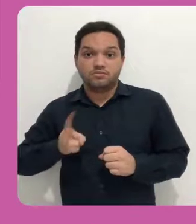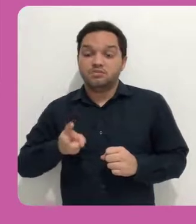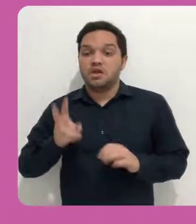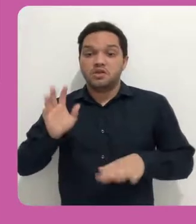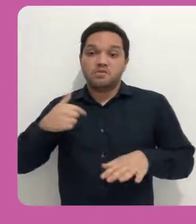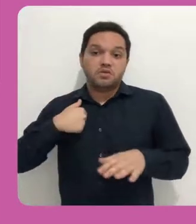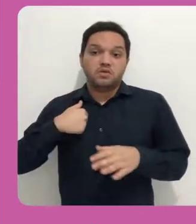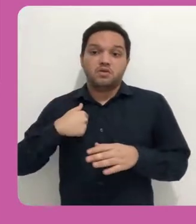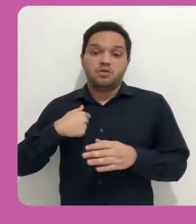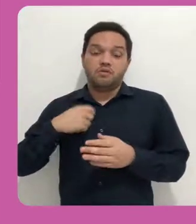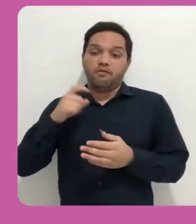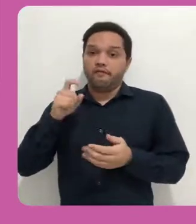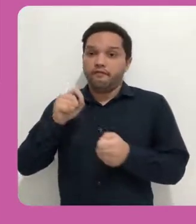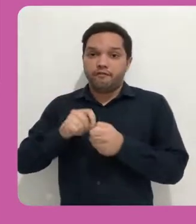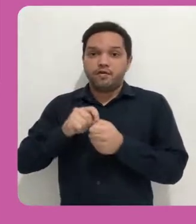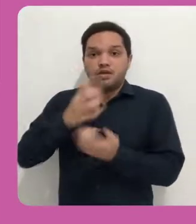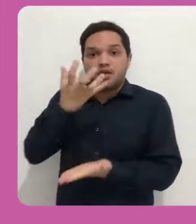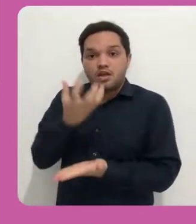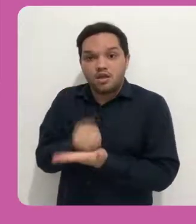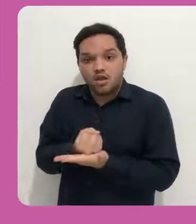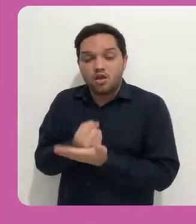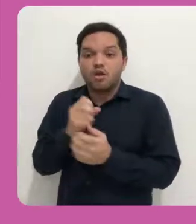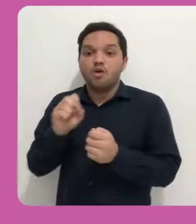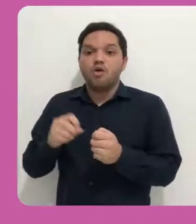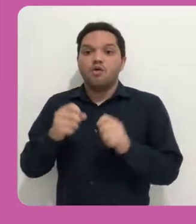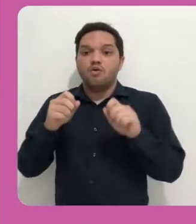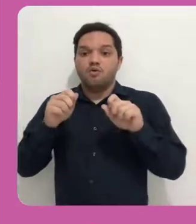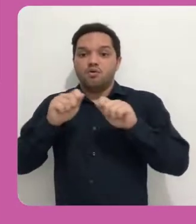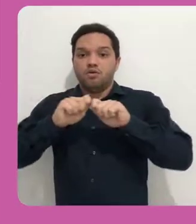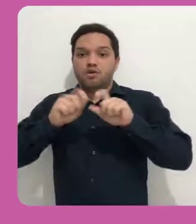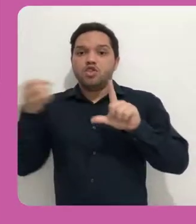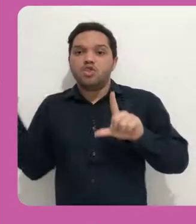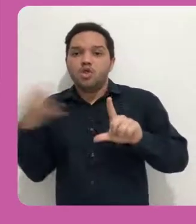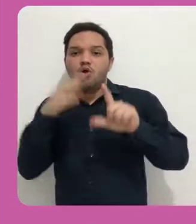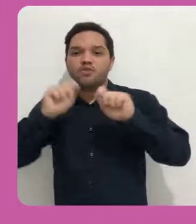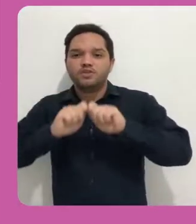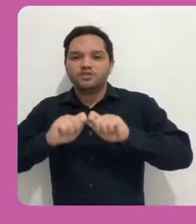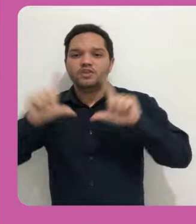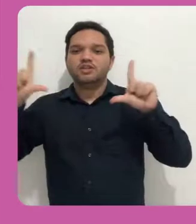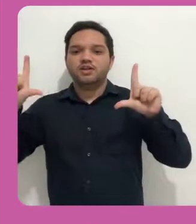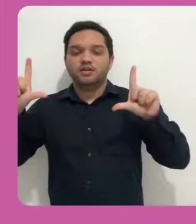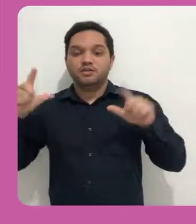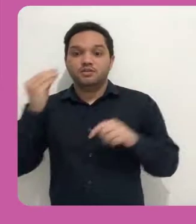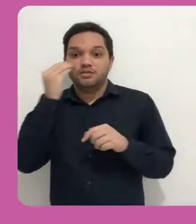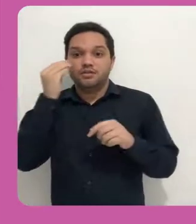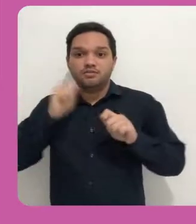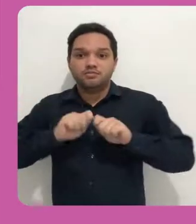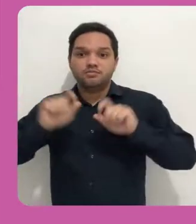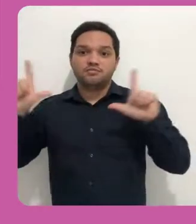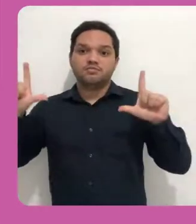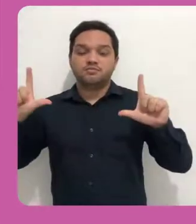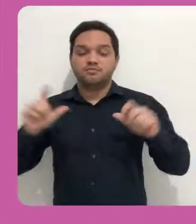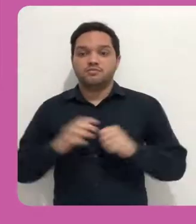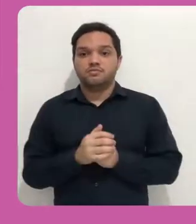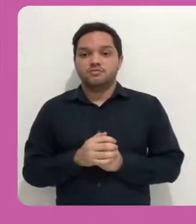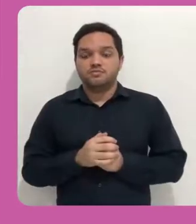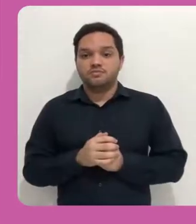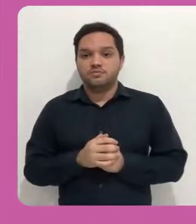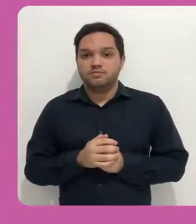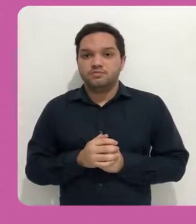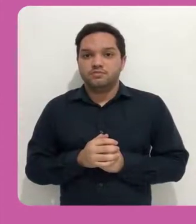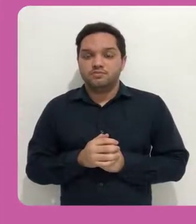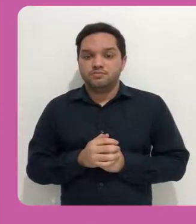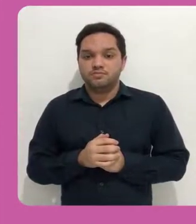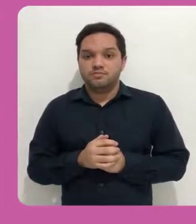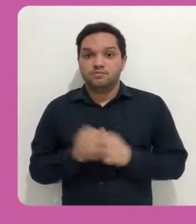Ele também tenta abrir, mas não sobrescreve a página que a gente está. Certo? Aqui algumas opções.